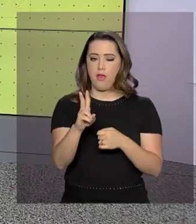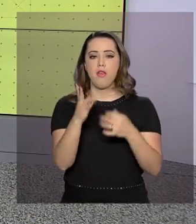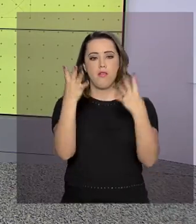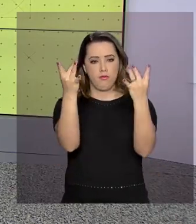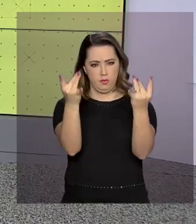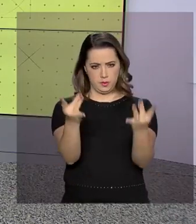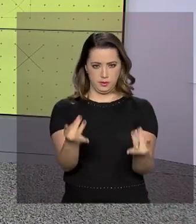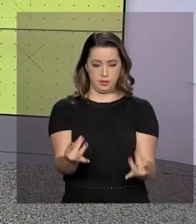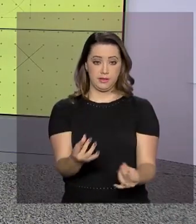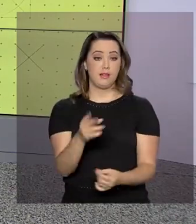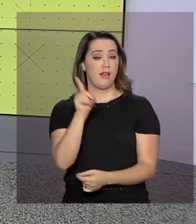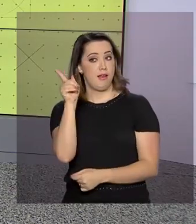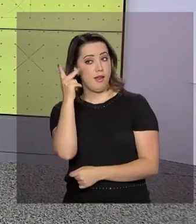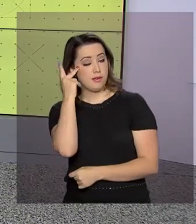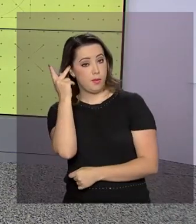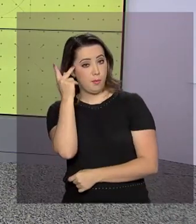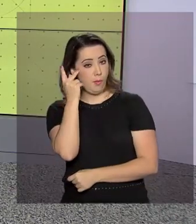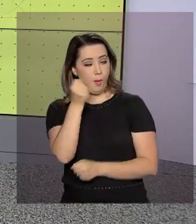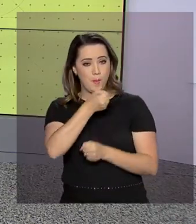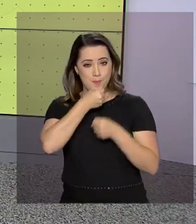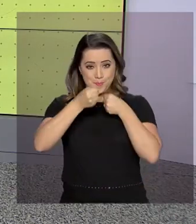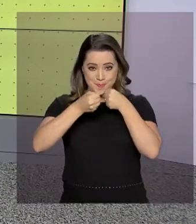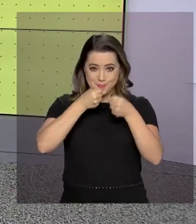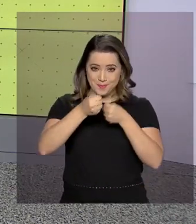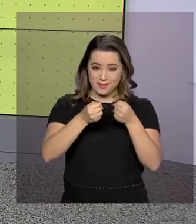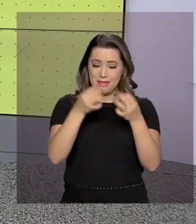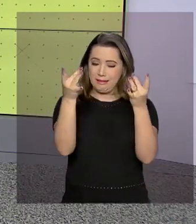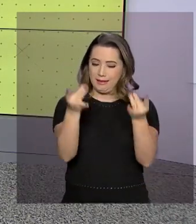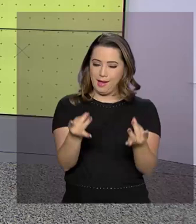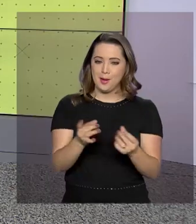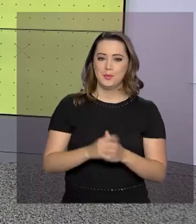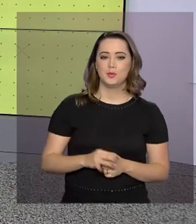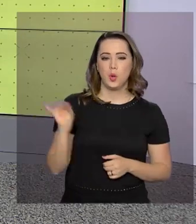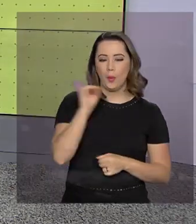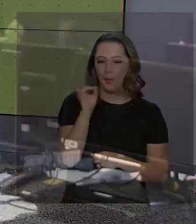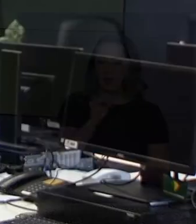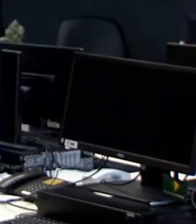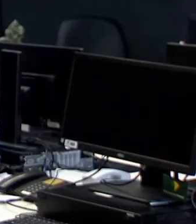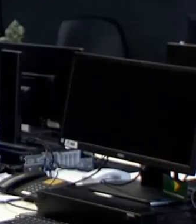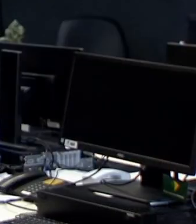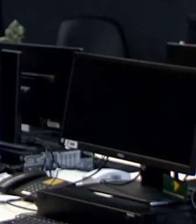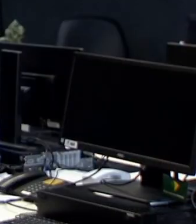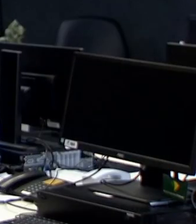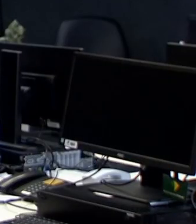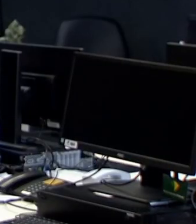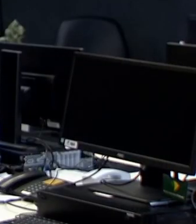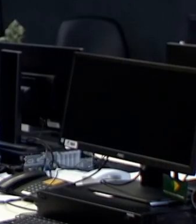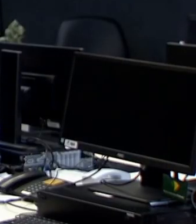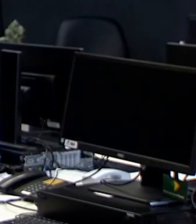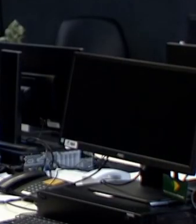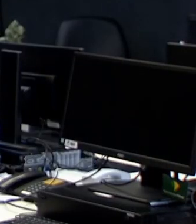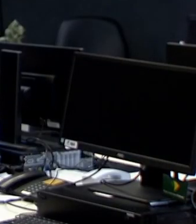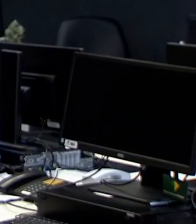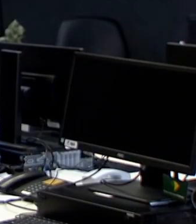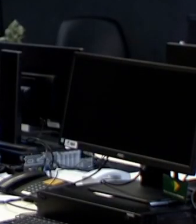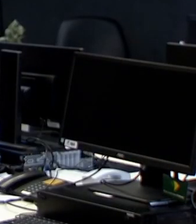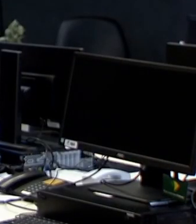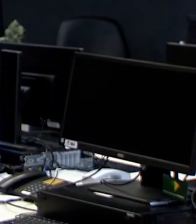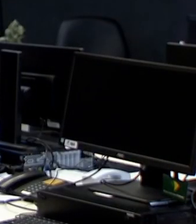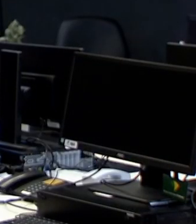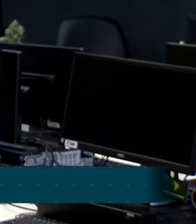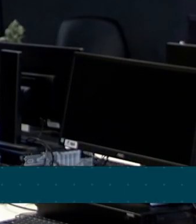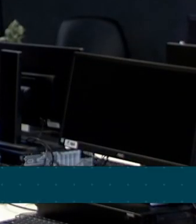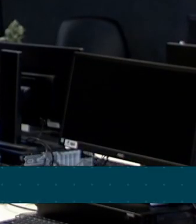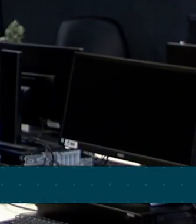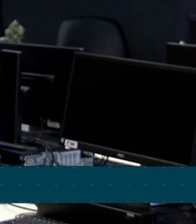Paulo porque Ricardo Ferraz tem mais informações para a gente. Olá, Ricardo. Olá, Roberto. Quem está interessado em